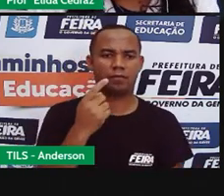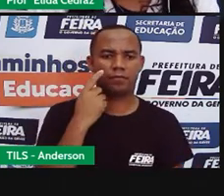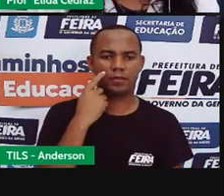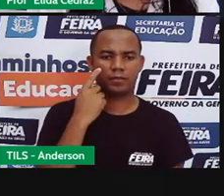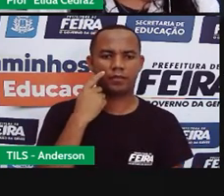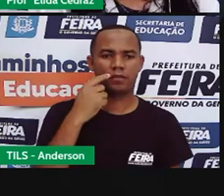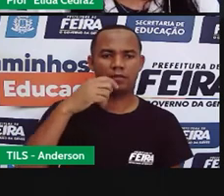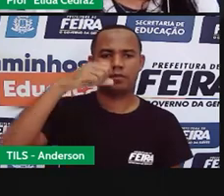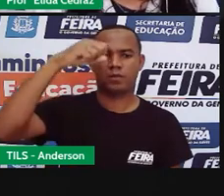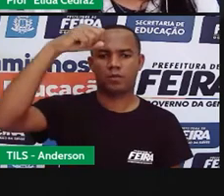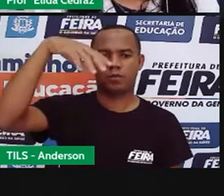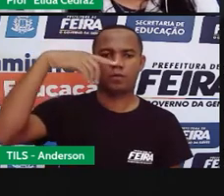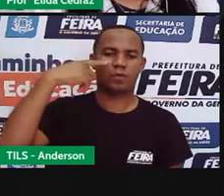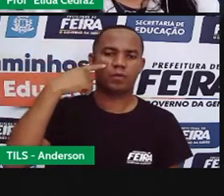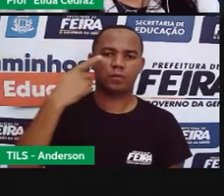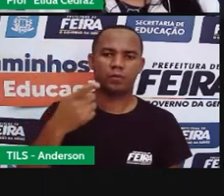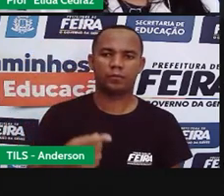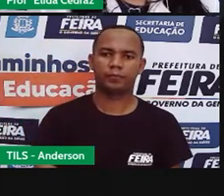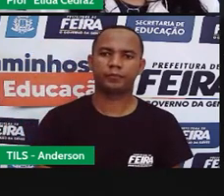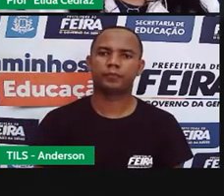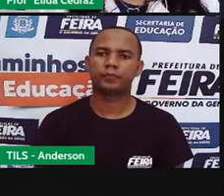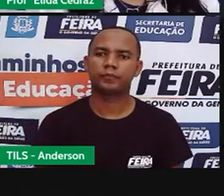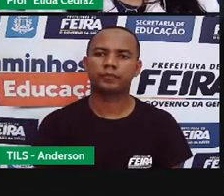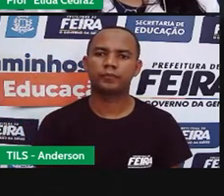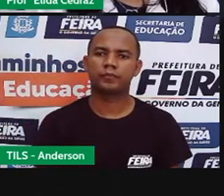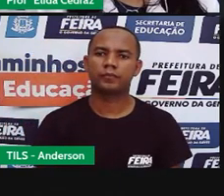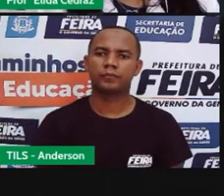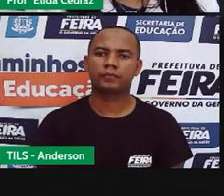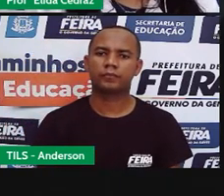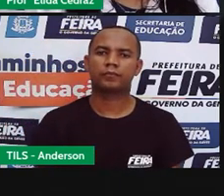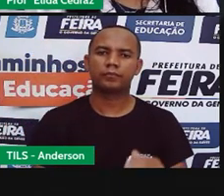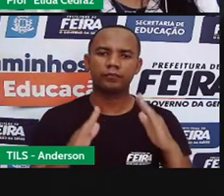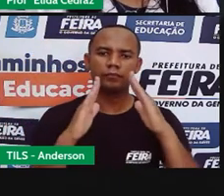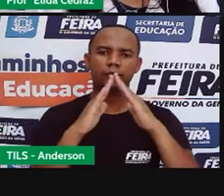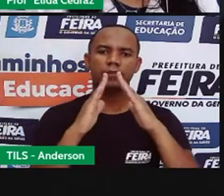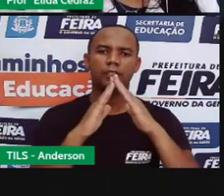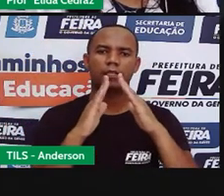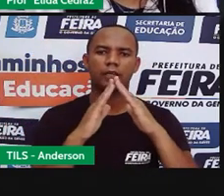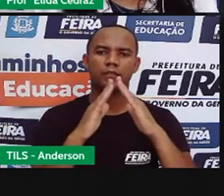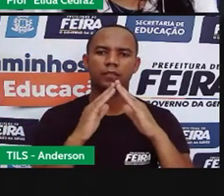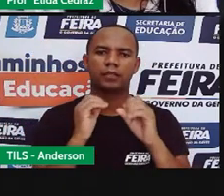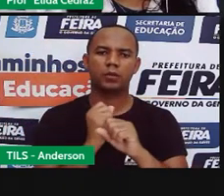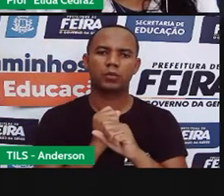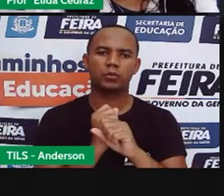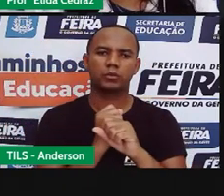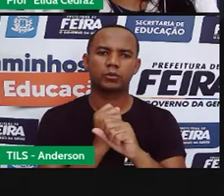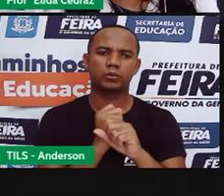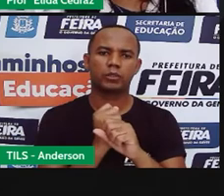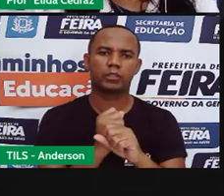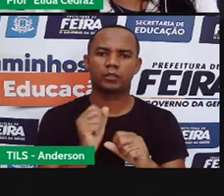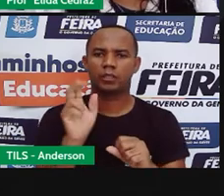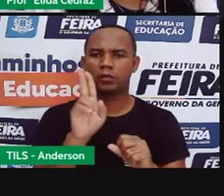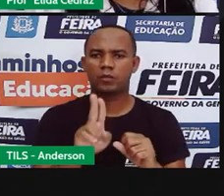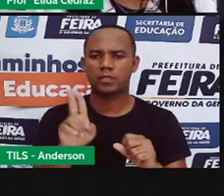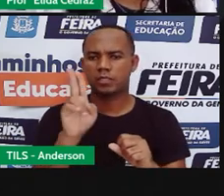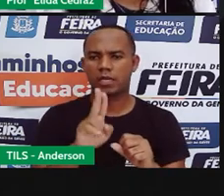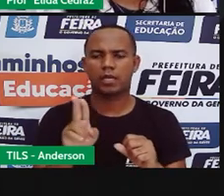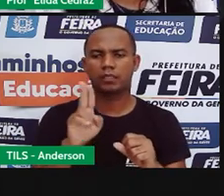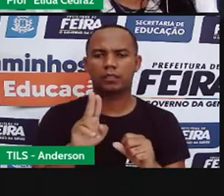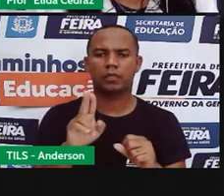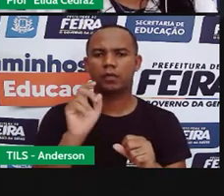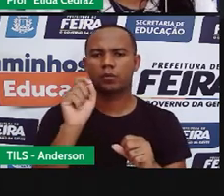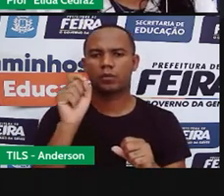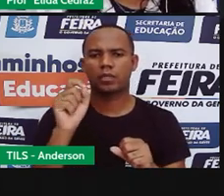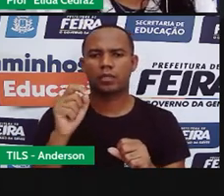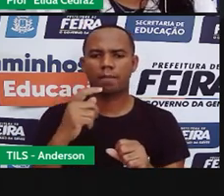então casas de bioconstrução construídas de forma sustentável utilizando